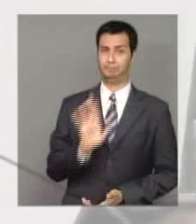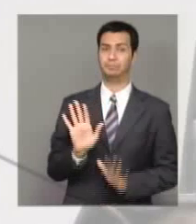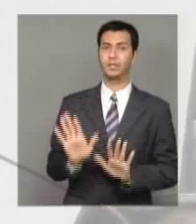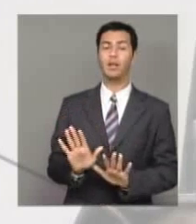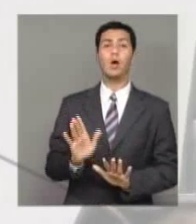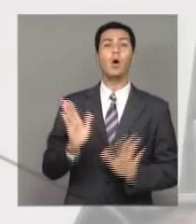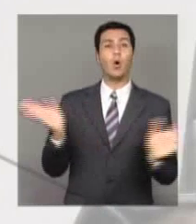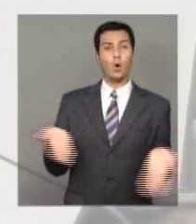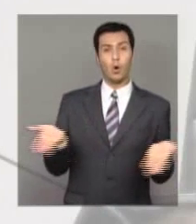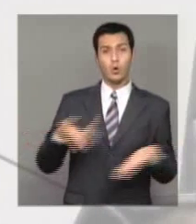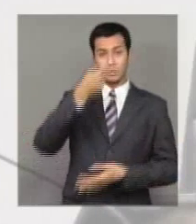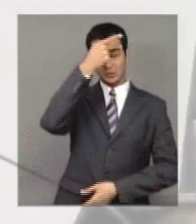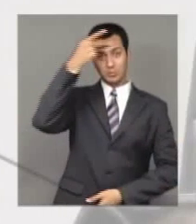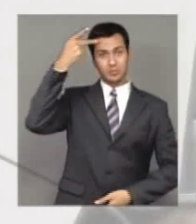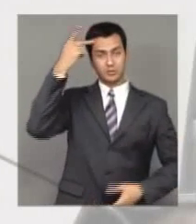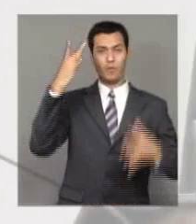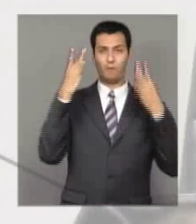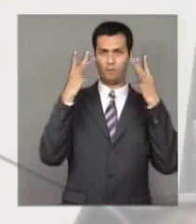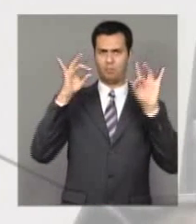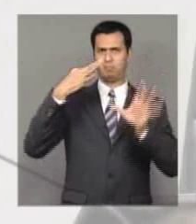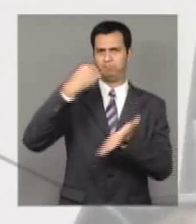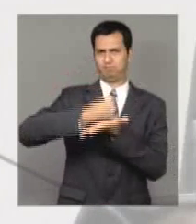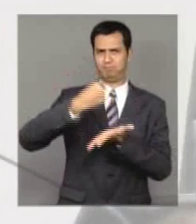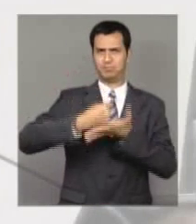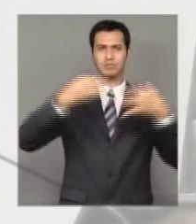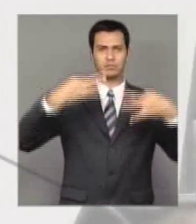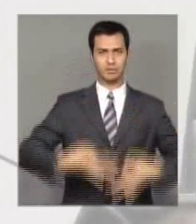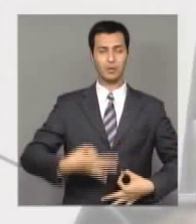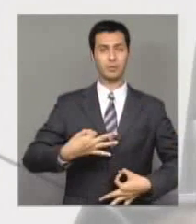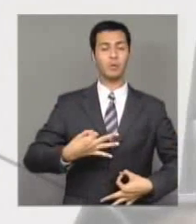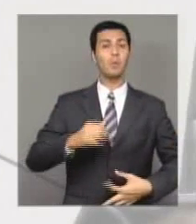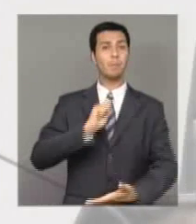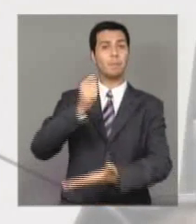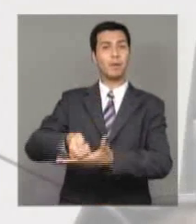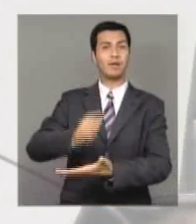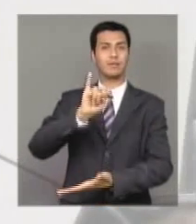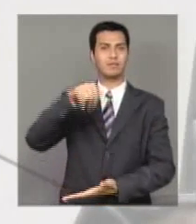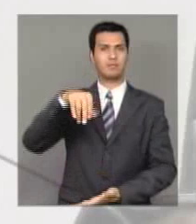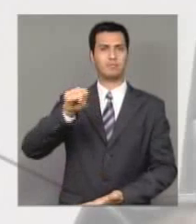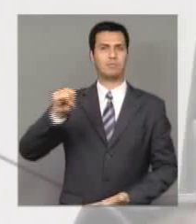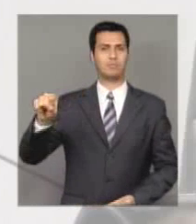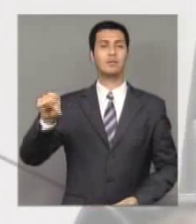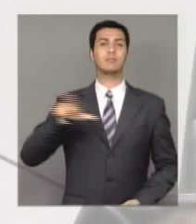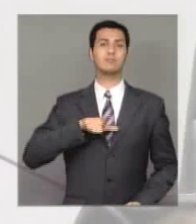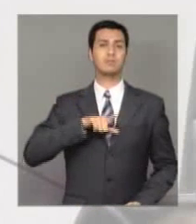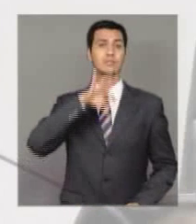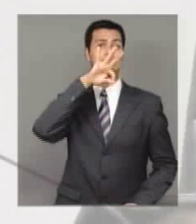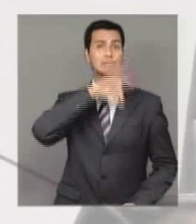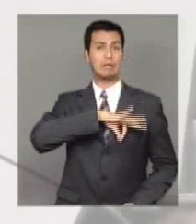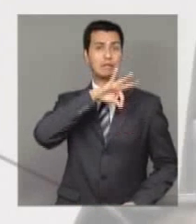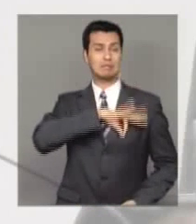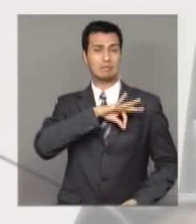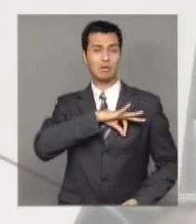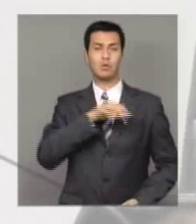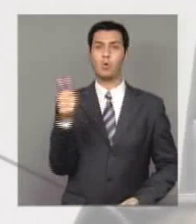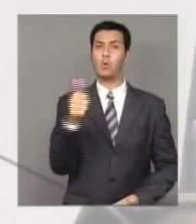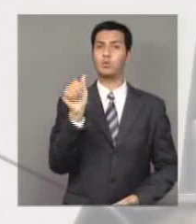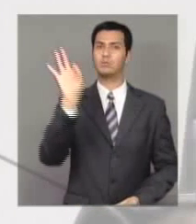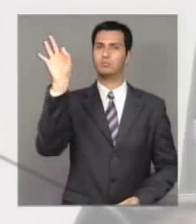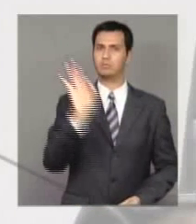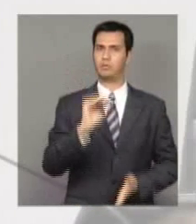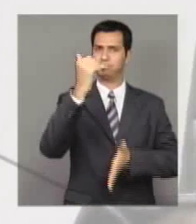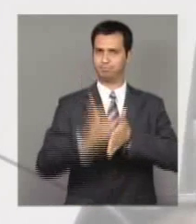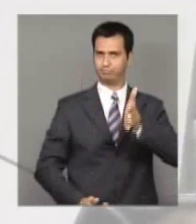a pessoa que formaliza o seu negócio paga ao INSS 11% do salário mínimo. Isso significa